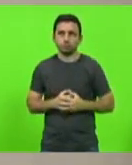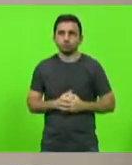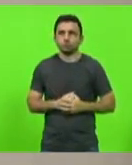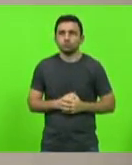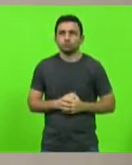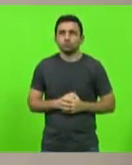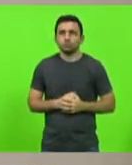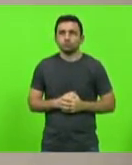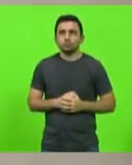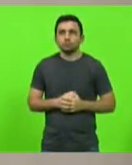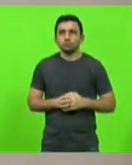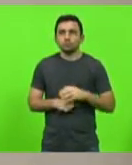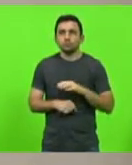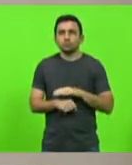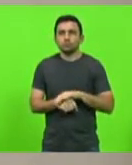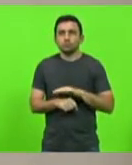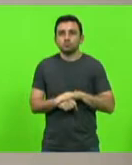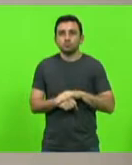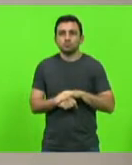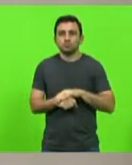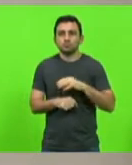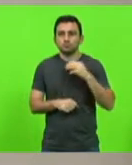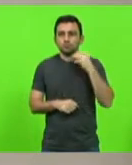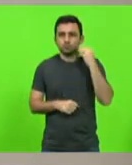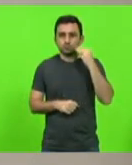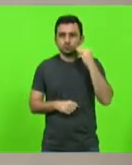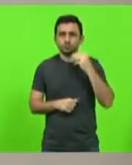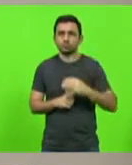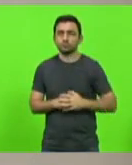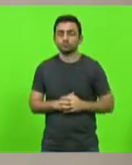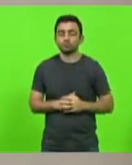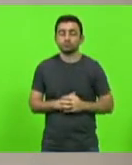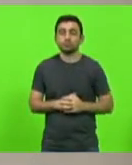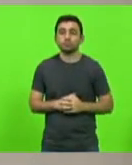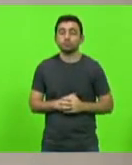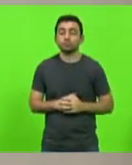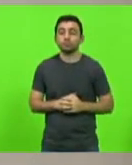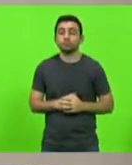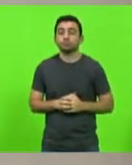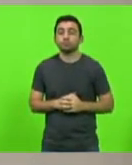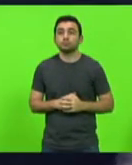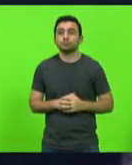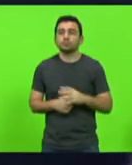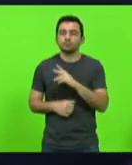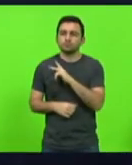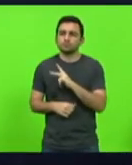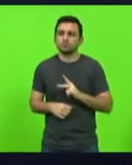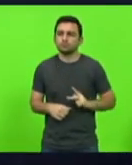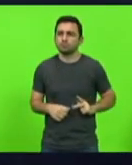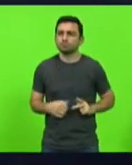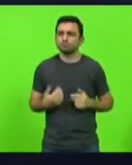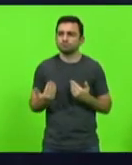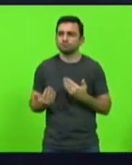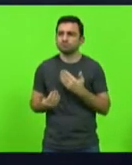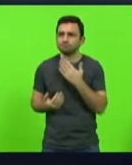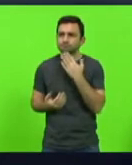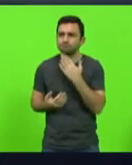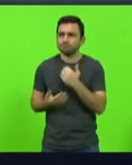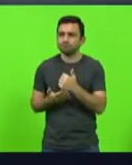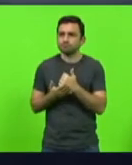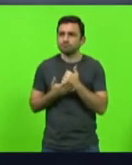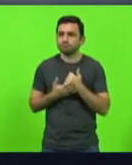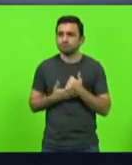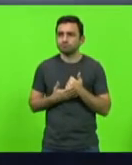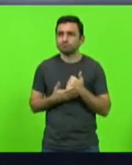com a palavra o autor, deputado Márcio Machado. Obrigado, presidente. Peço apoio... Consulto, V. Exª, se podemos abrir o